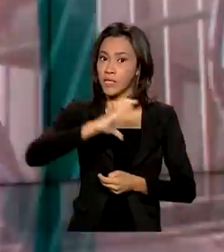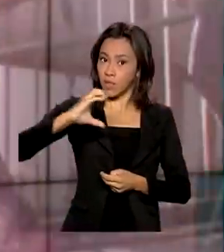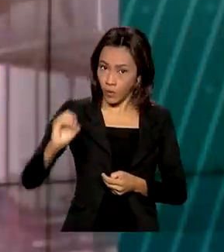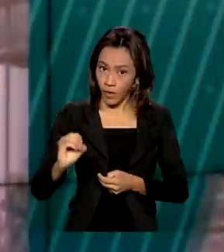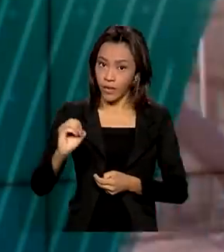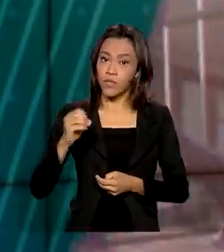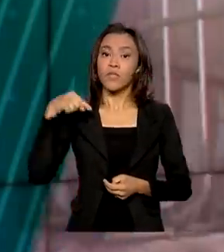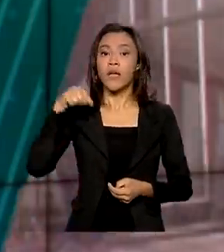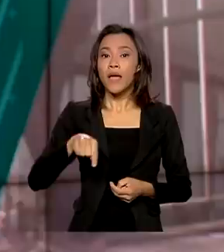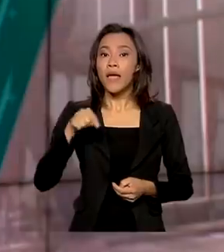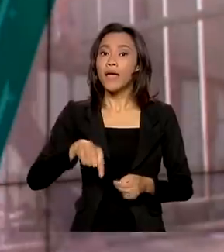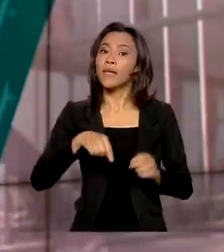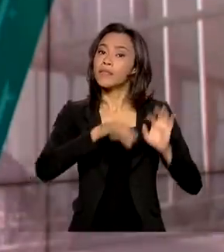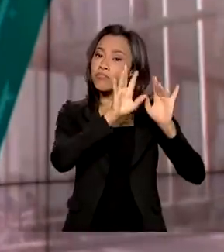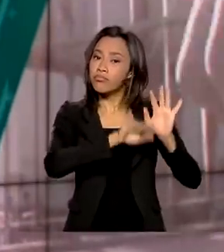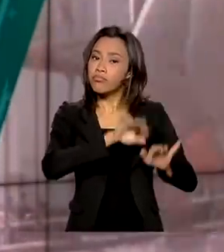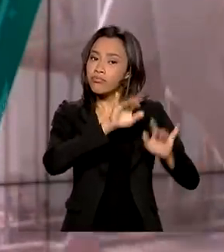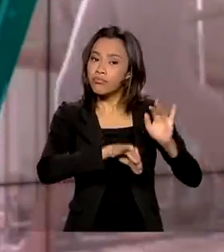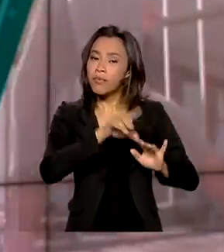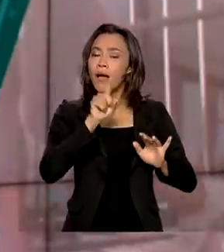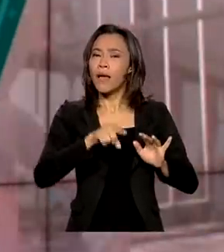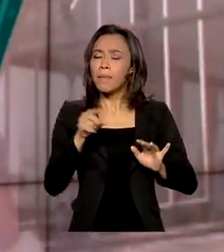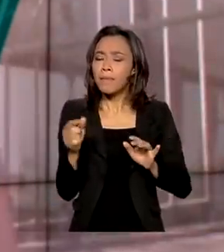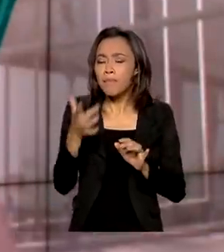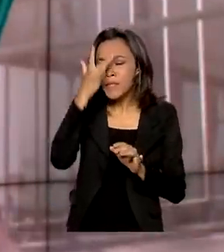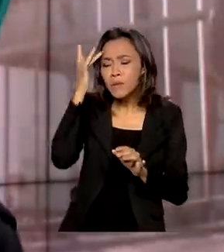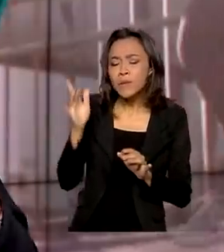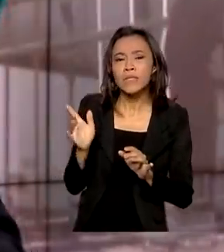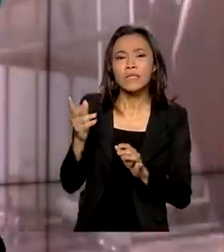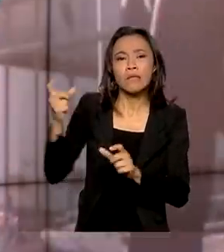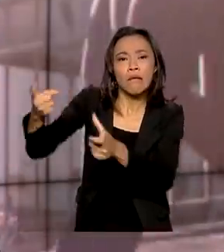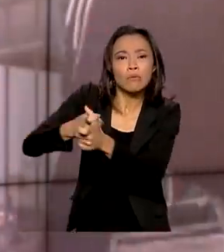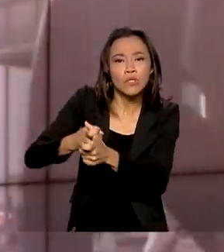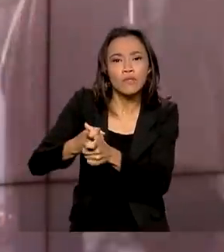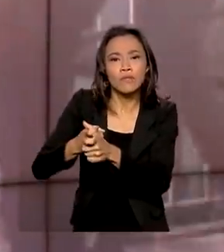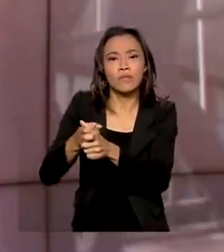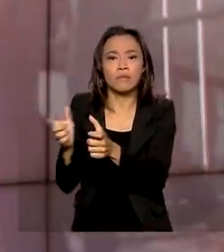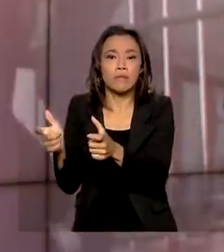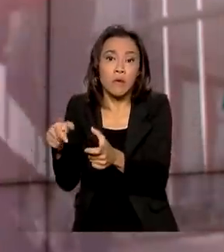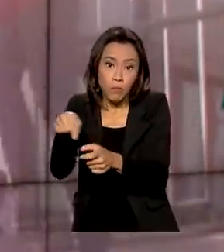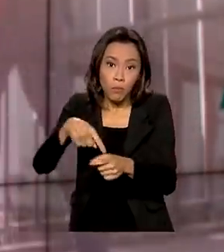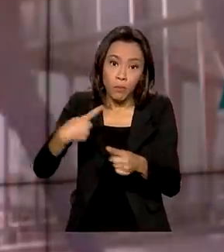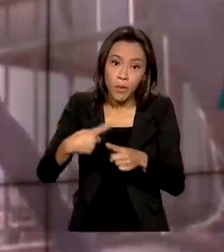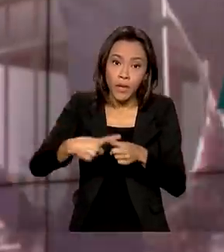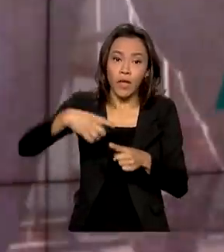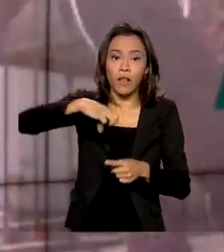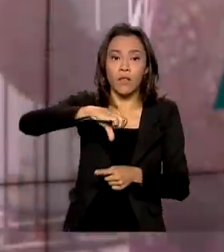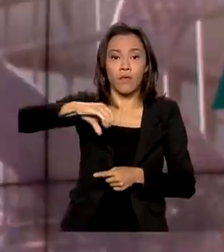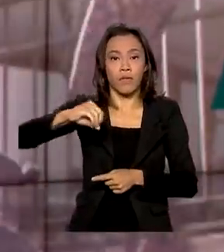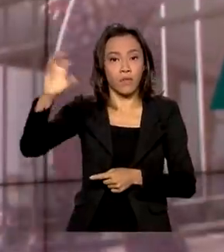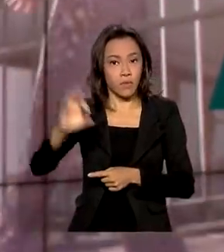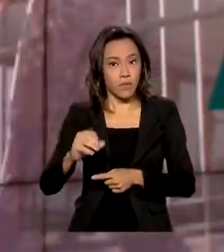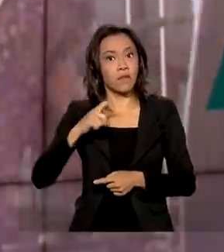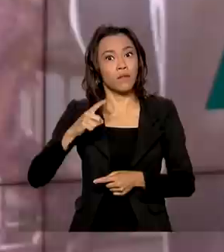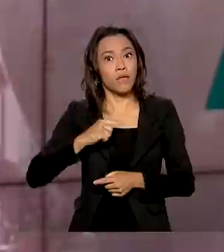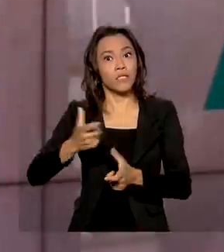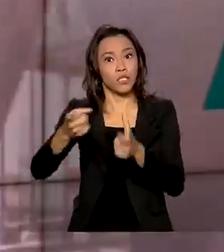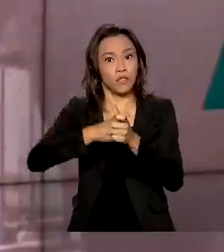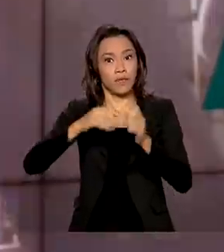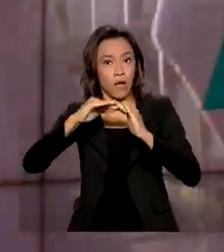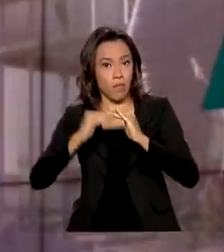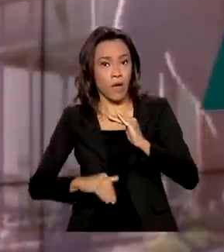medida atende principalmente os pequenos devedores, já que quase 90% deles tem dívidas abaixo de R 100 mil.